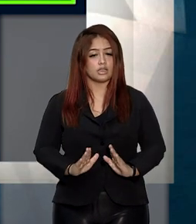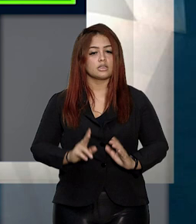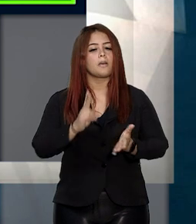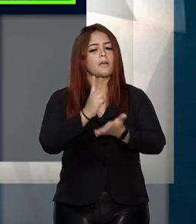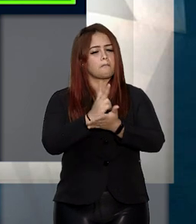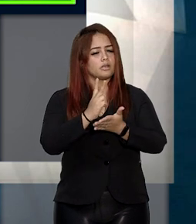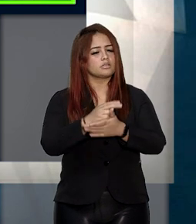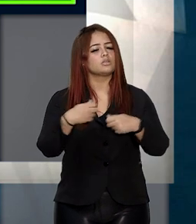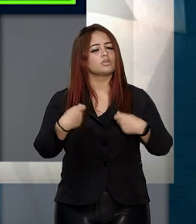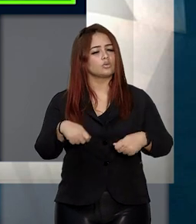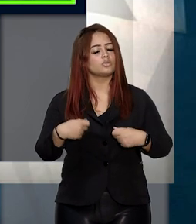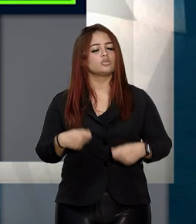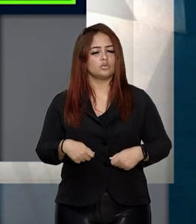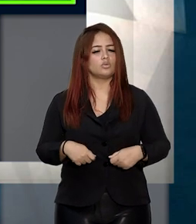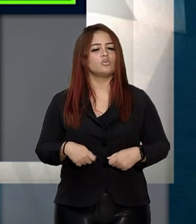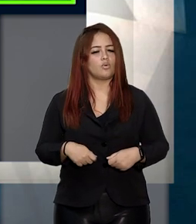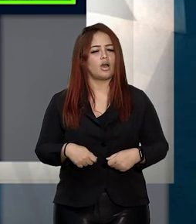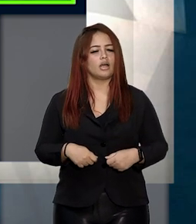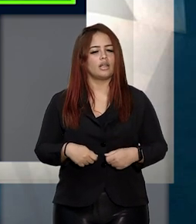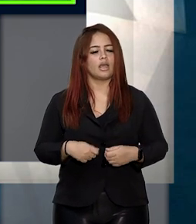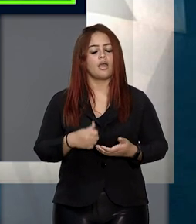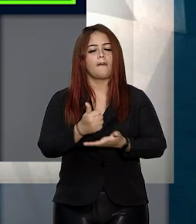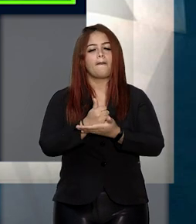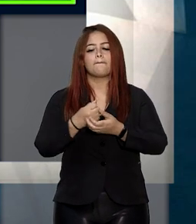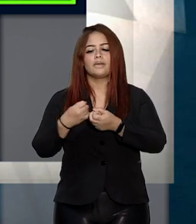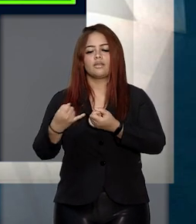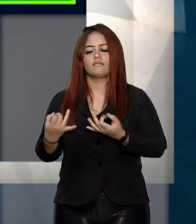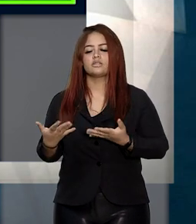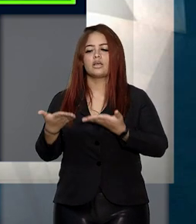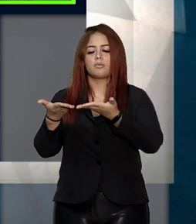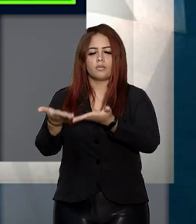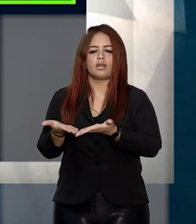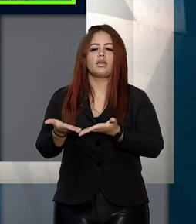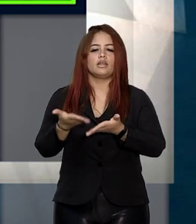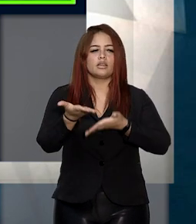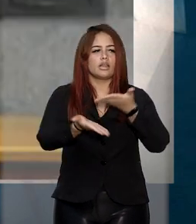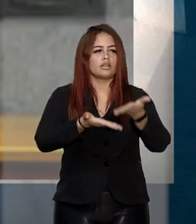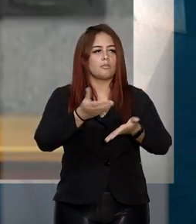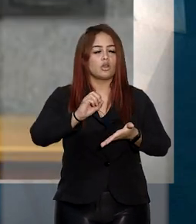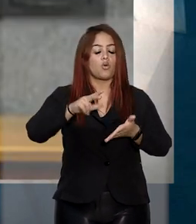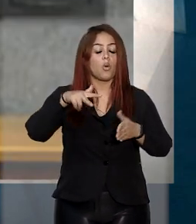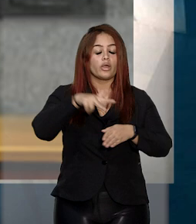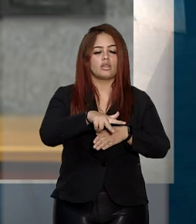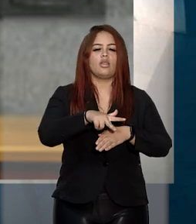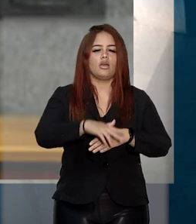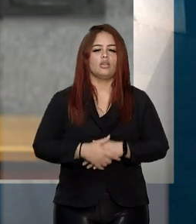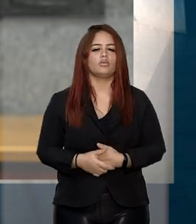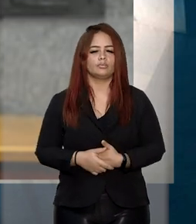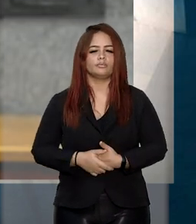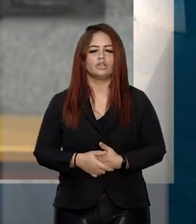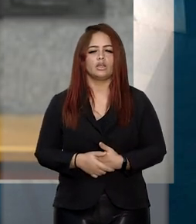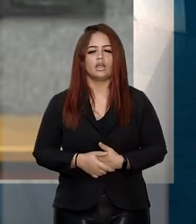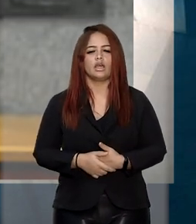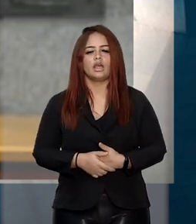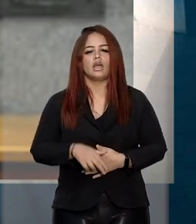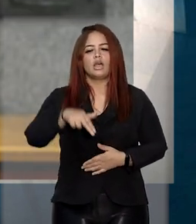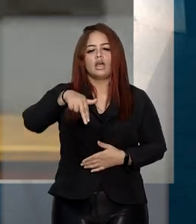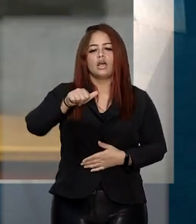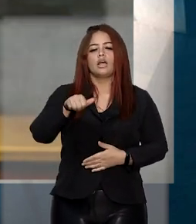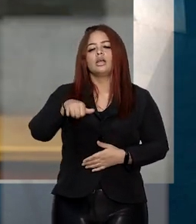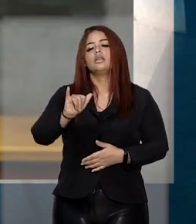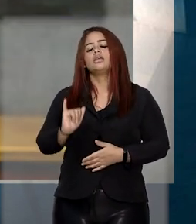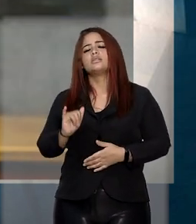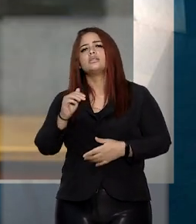ser resguardado o direito dos beneficiários que estejam em tratamento ou internados. A relatora ministra Nancy Andrigue